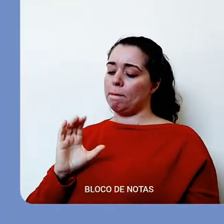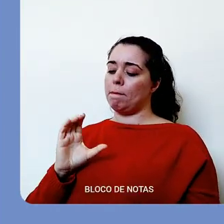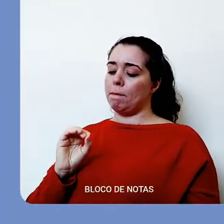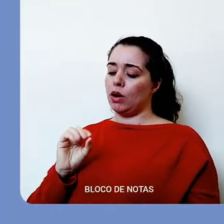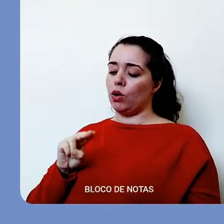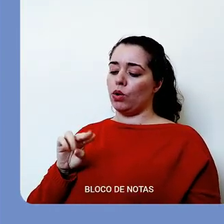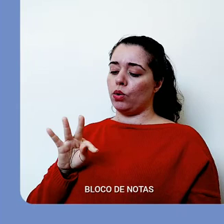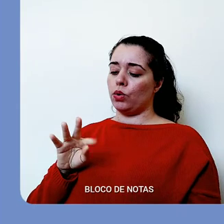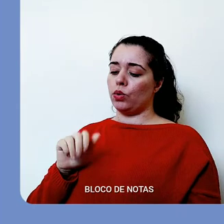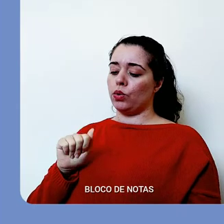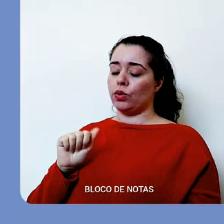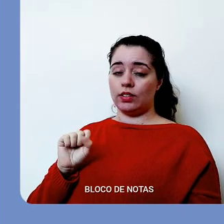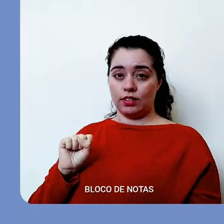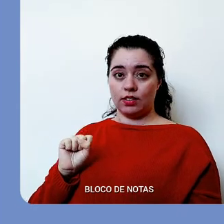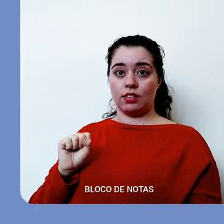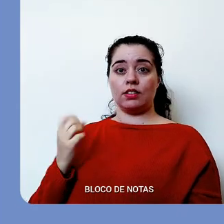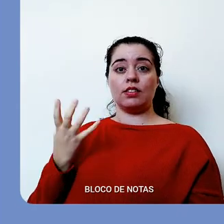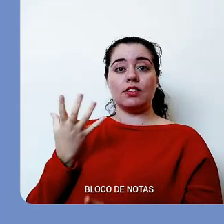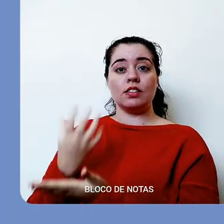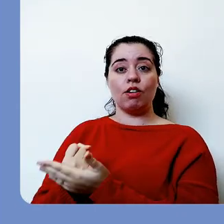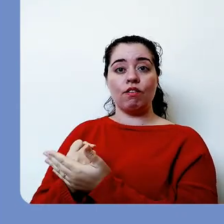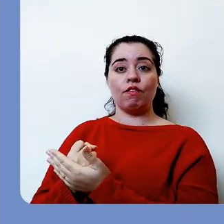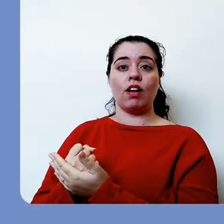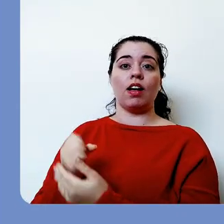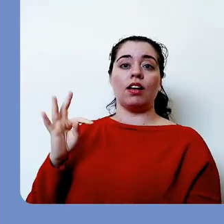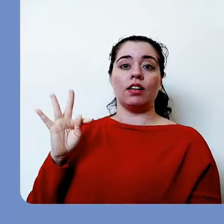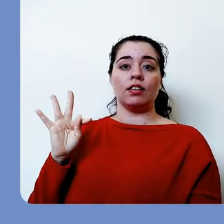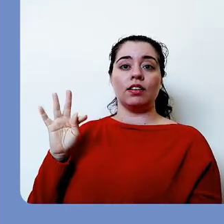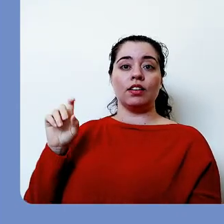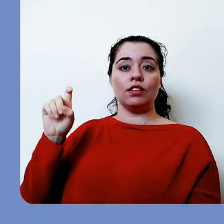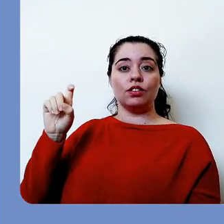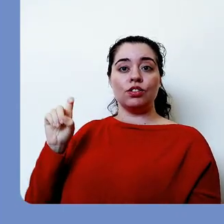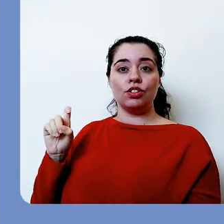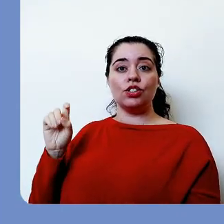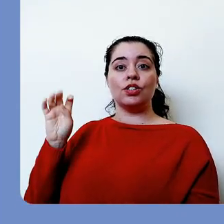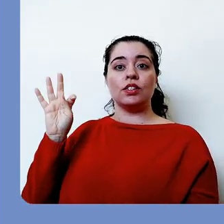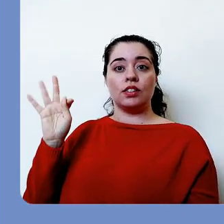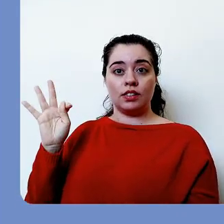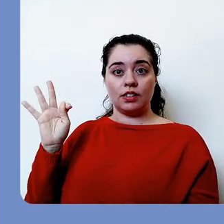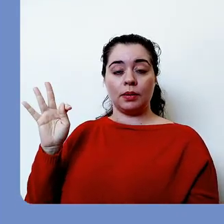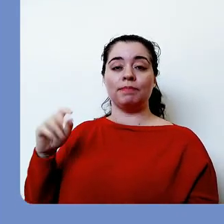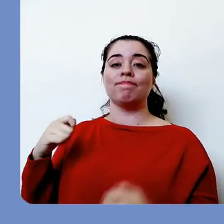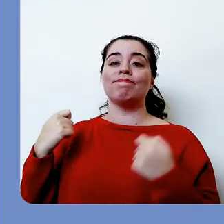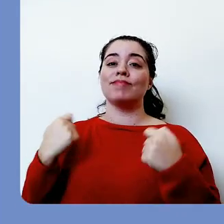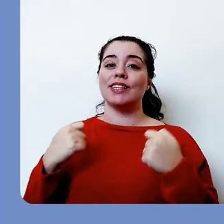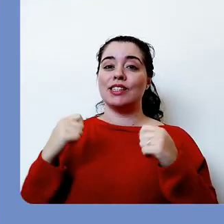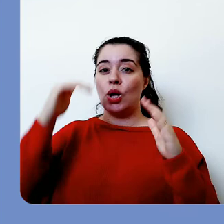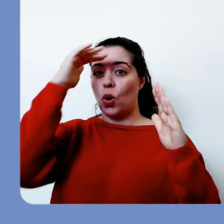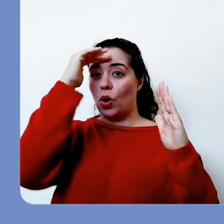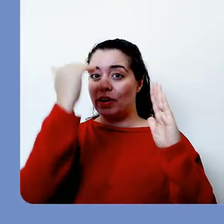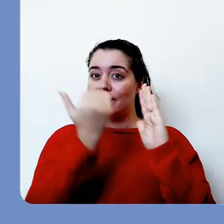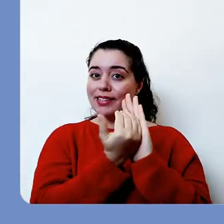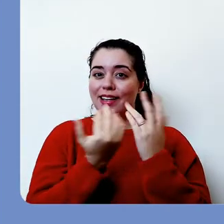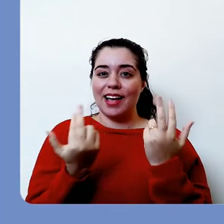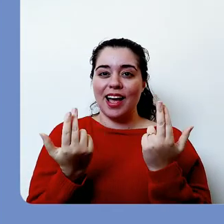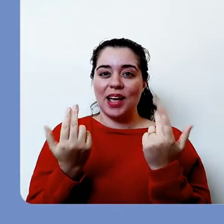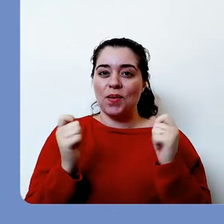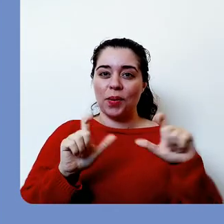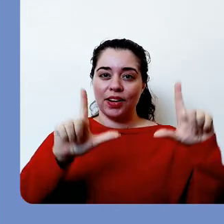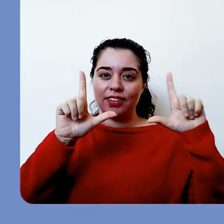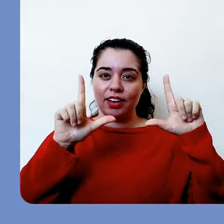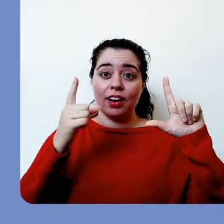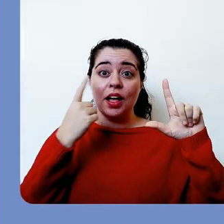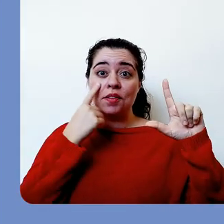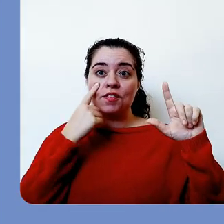extensão txt e precisa estar configurado da maneira como você observa na tela. Eu fiz aqui um